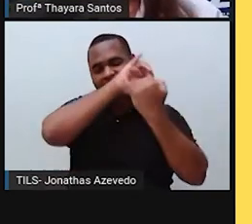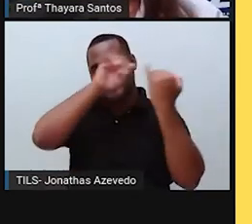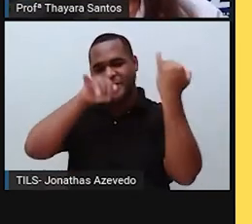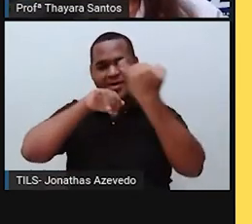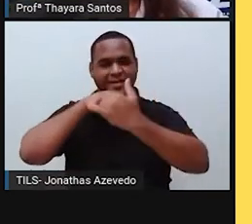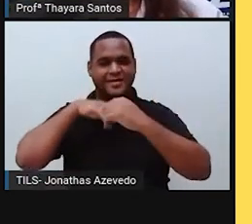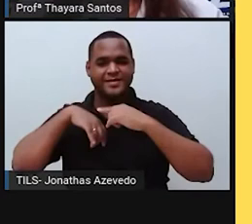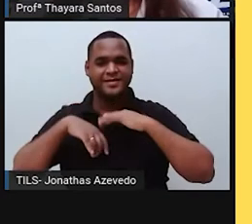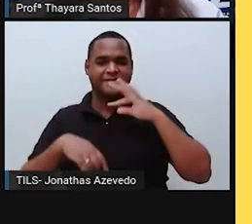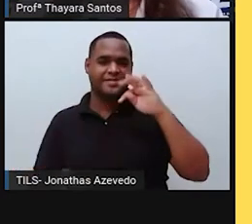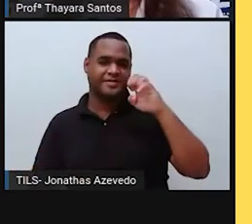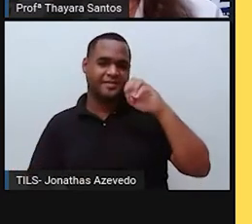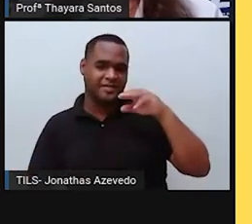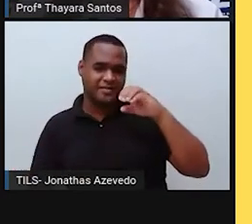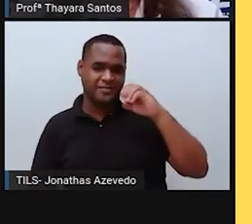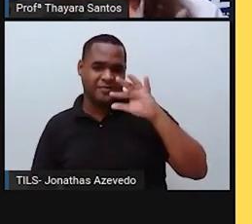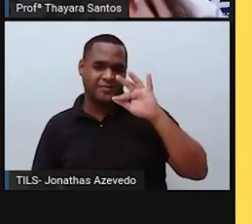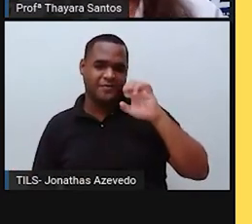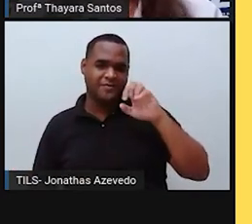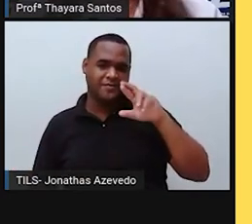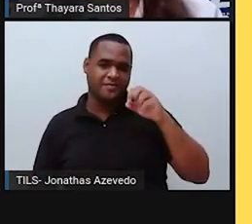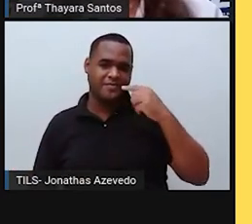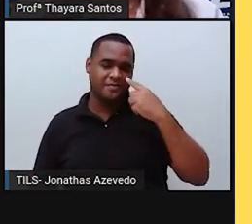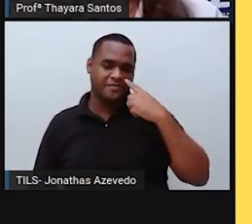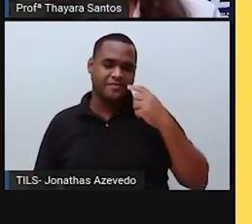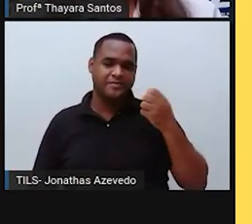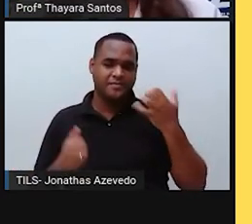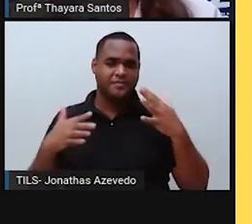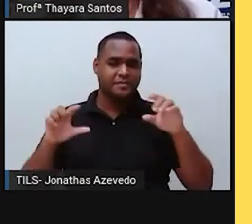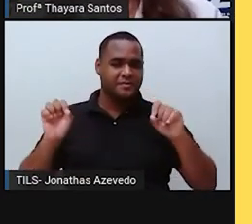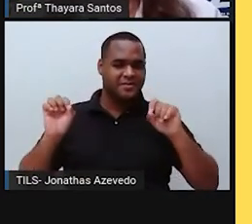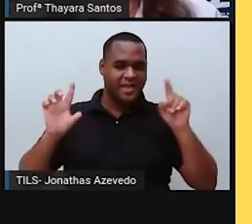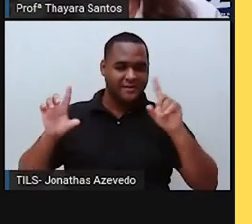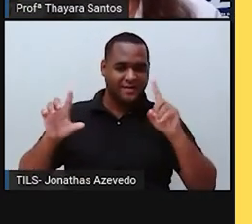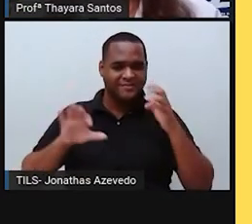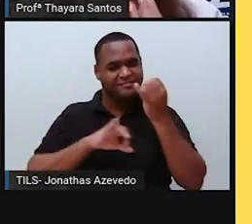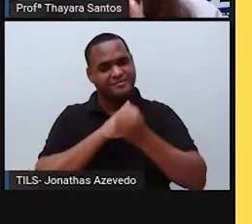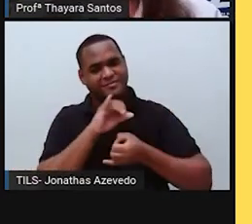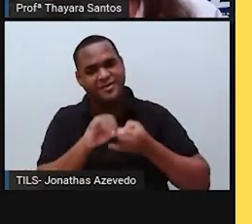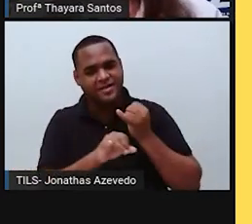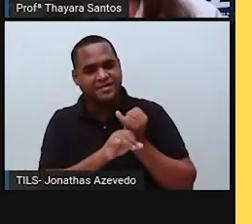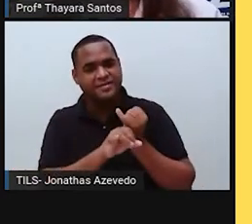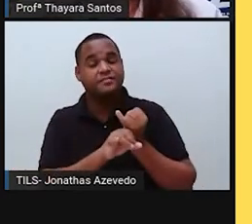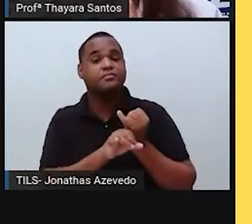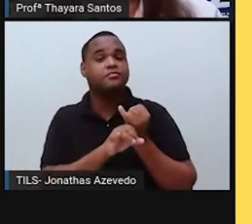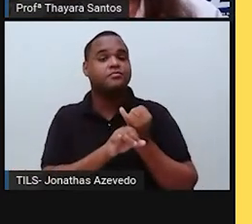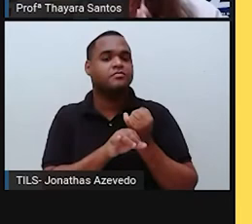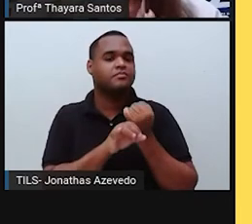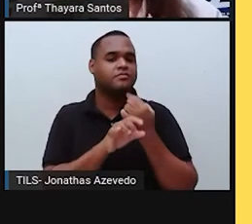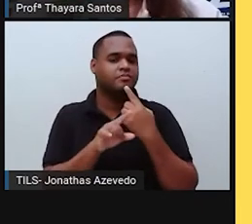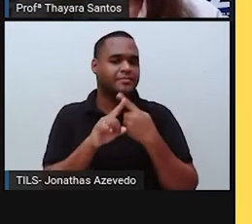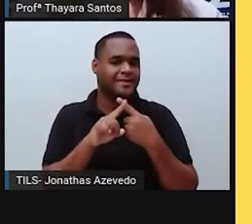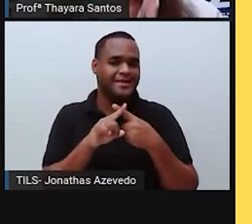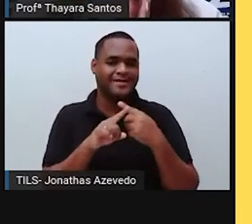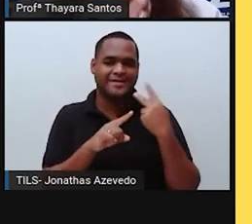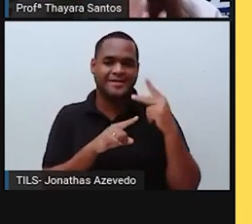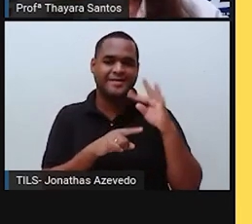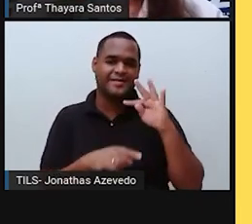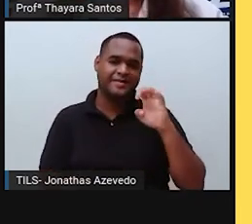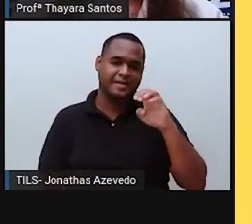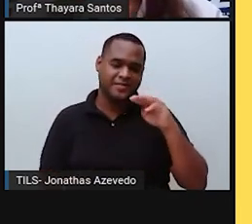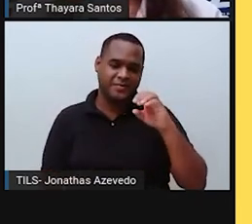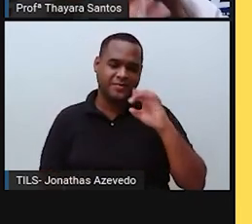Então, a gente só está conseguindo se falar agora pela televisão ou pela internet por causa da termosfera, da